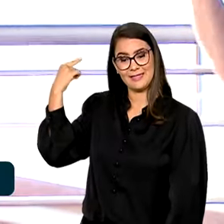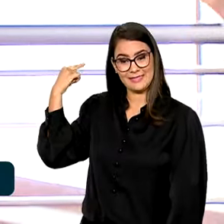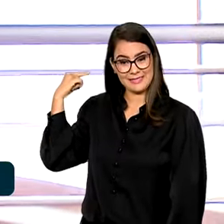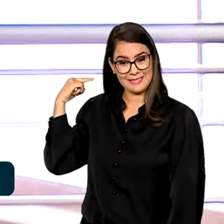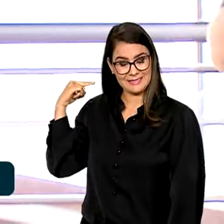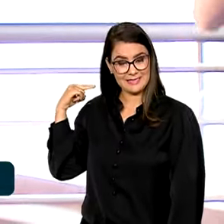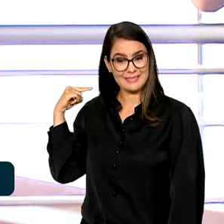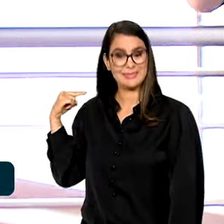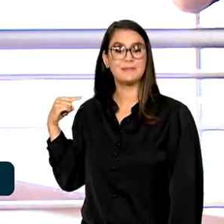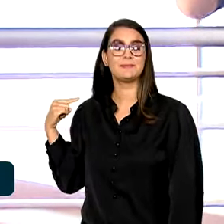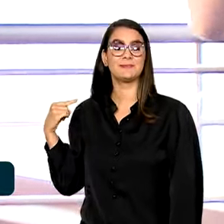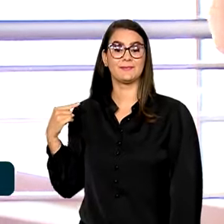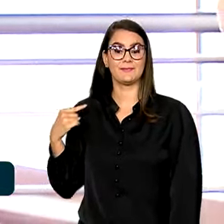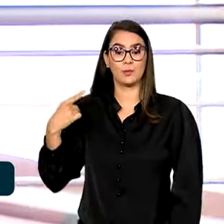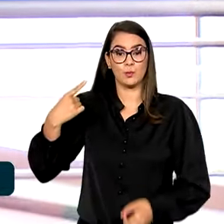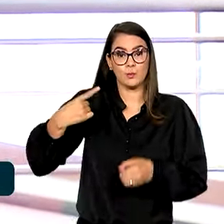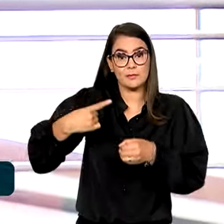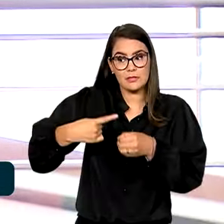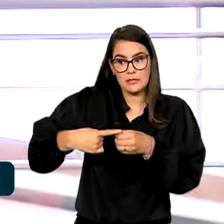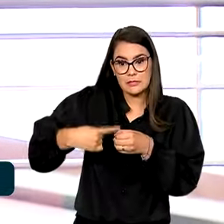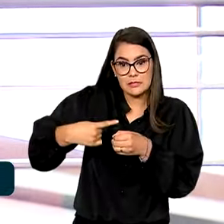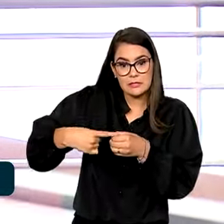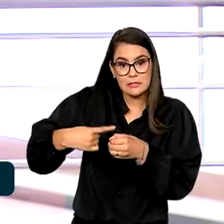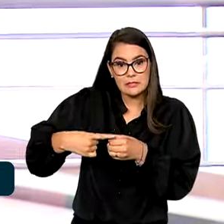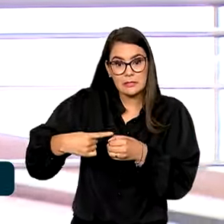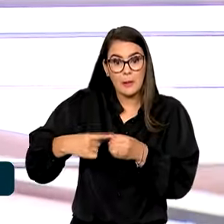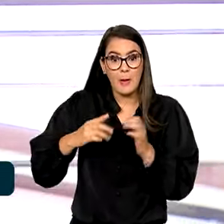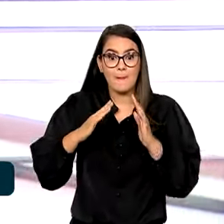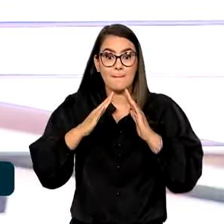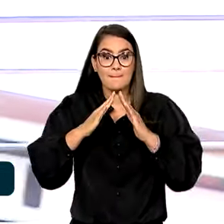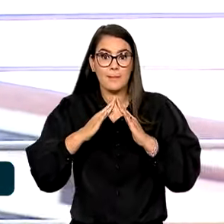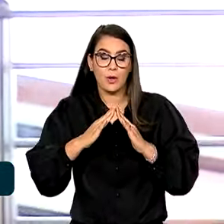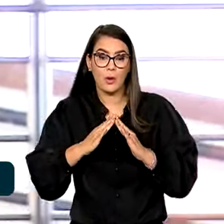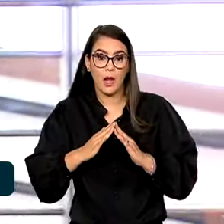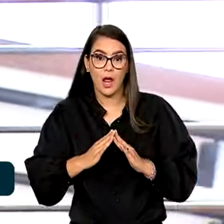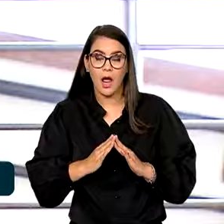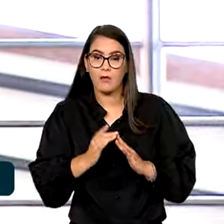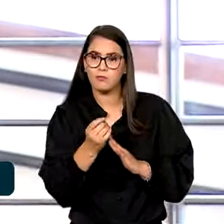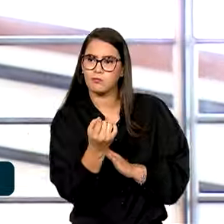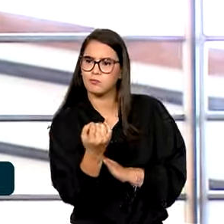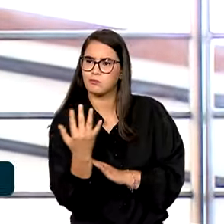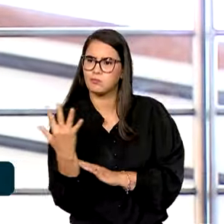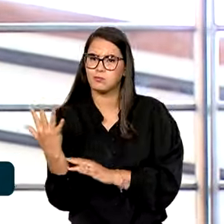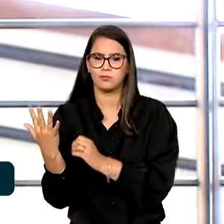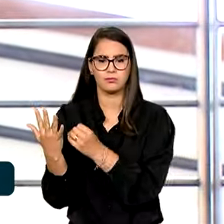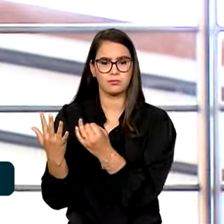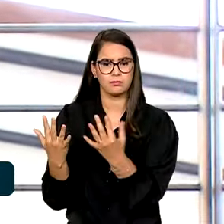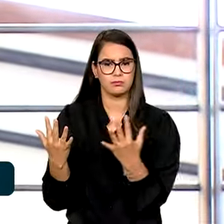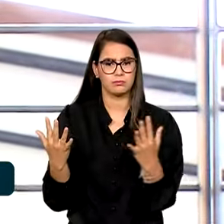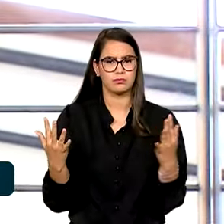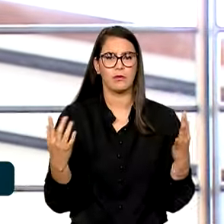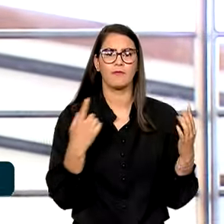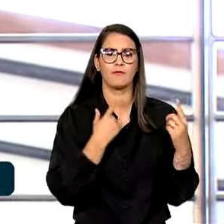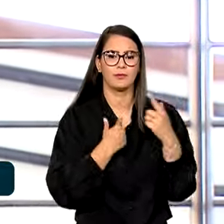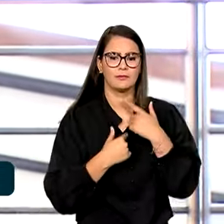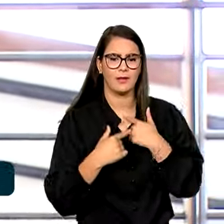vez, uma cidade onde moravam muitas vontades.